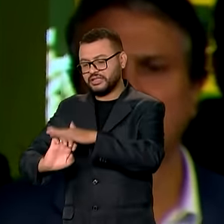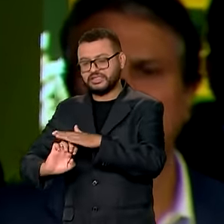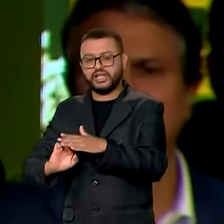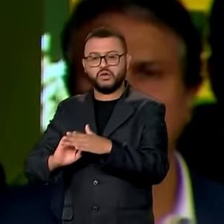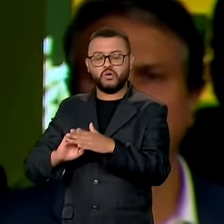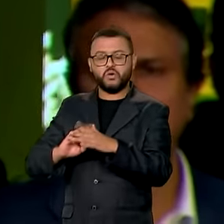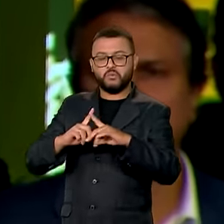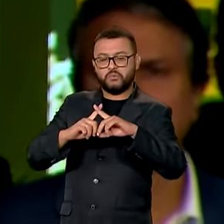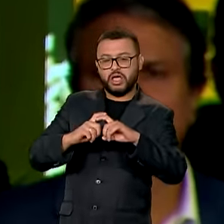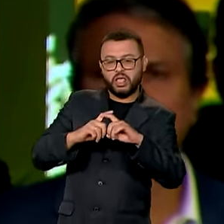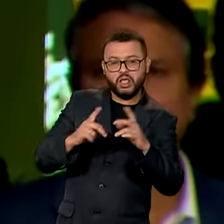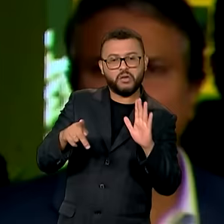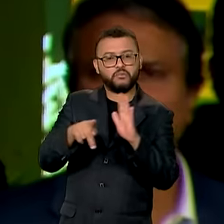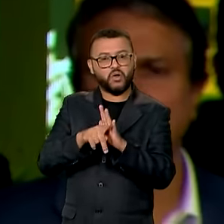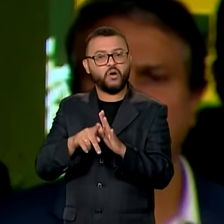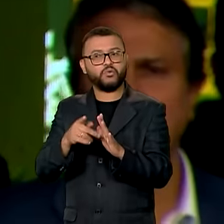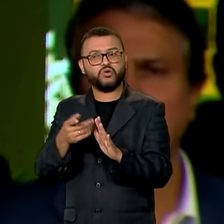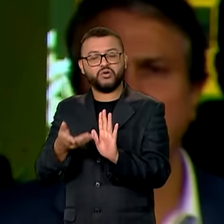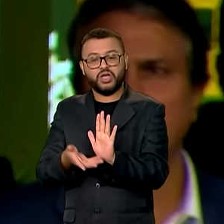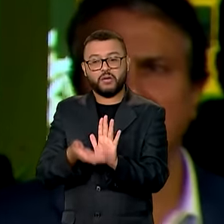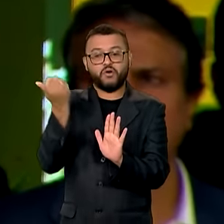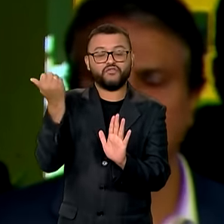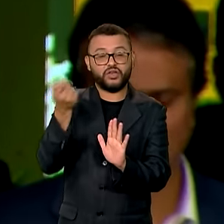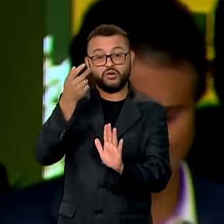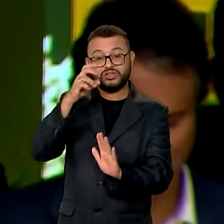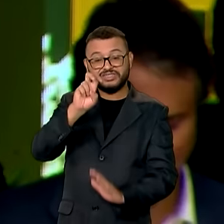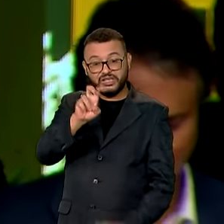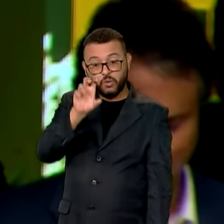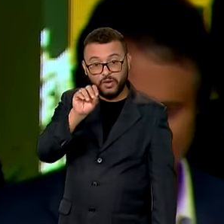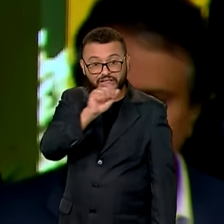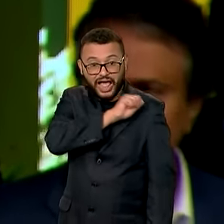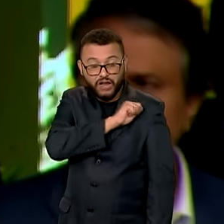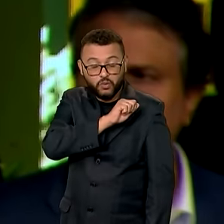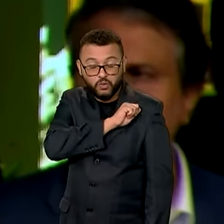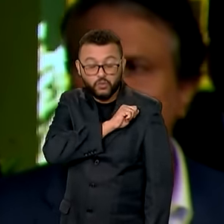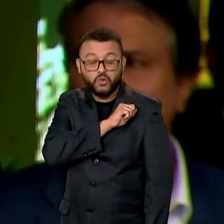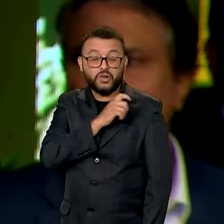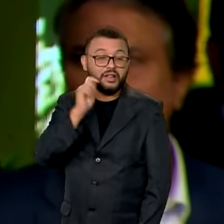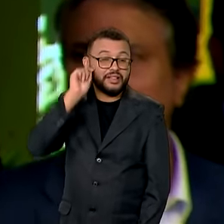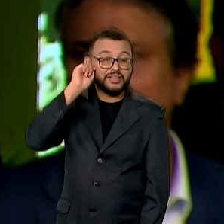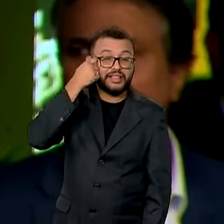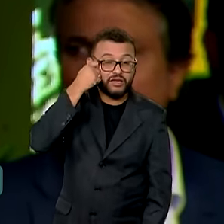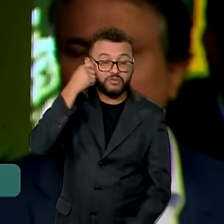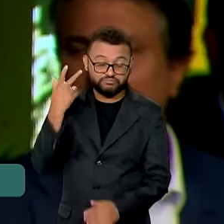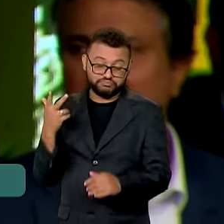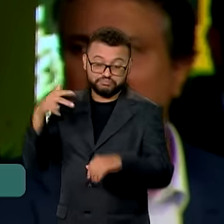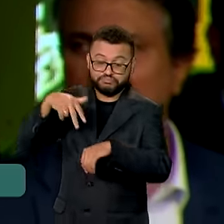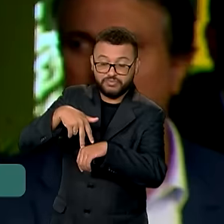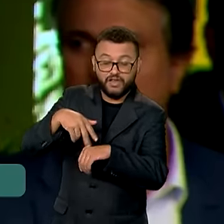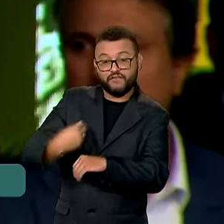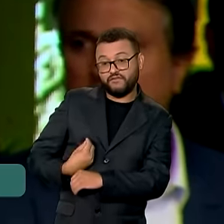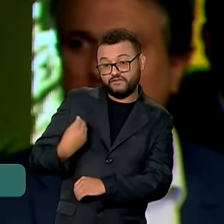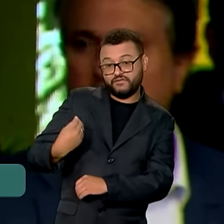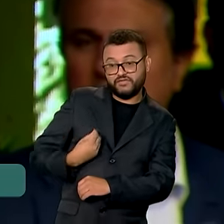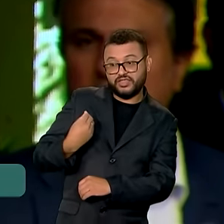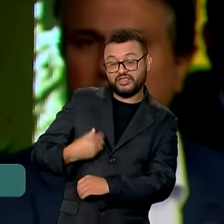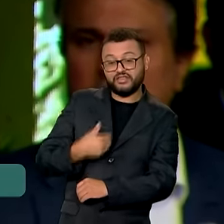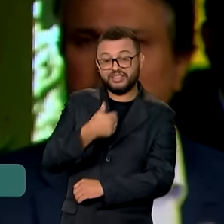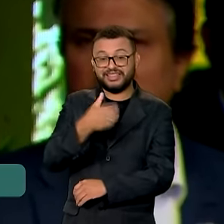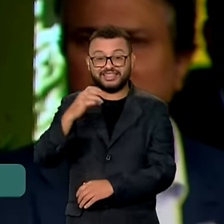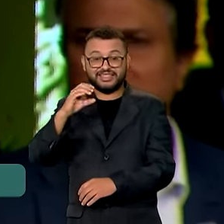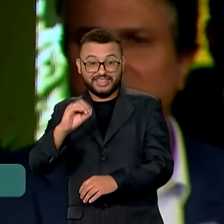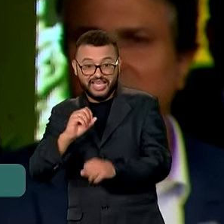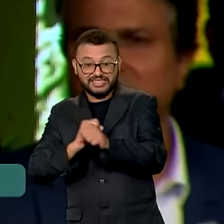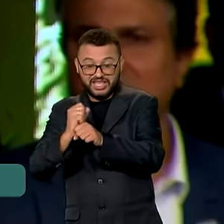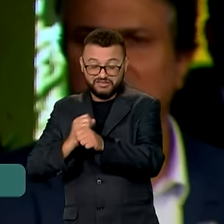ao nazismo, que removeram 50 meninos negros do Rio de Janeiro para cá, na década de 30, para viverem cerca de 10 anos sob